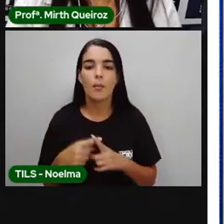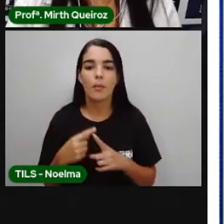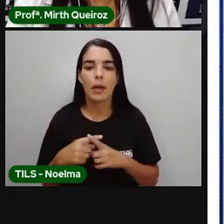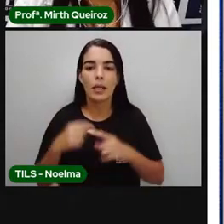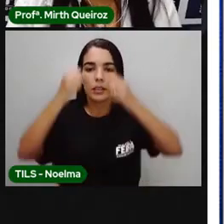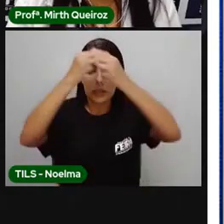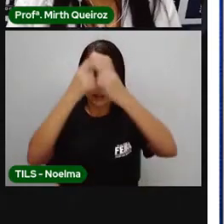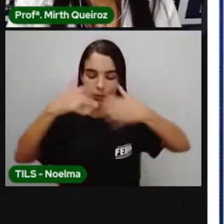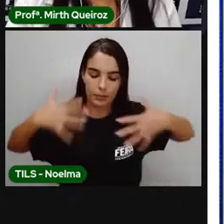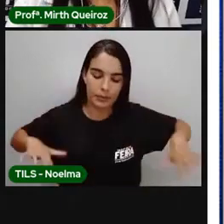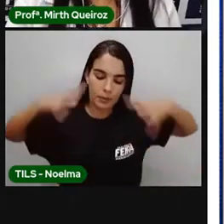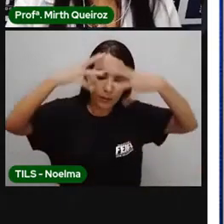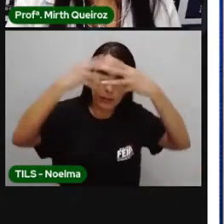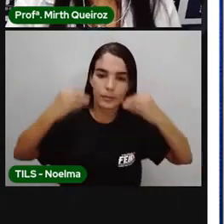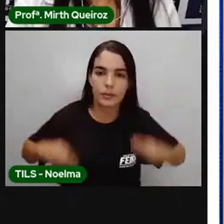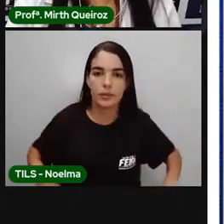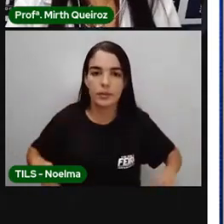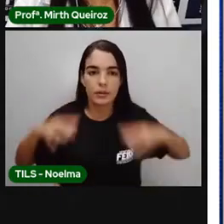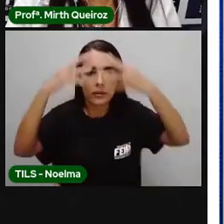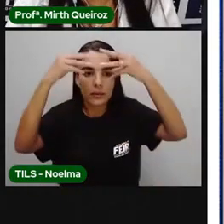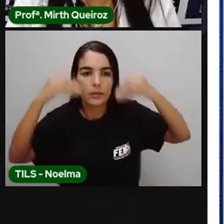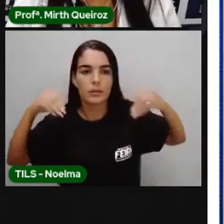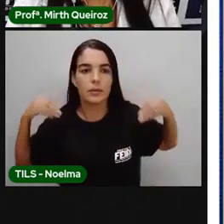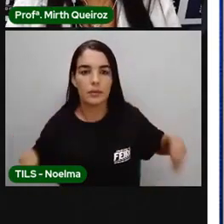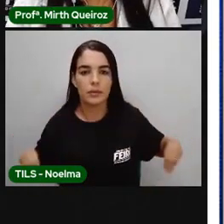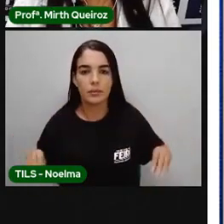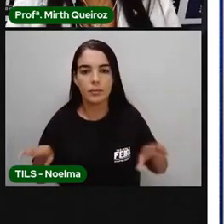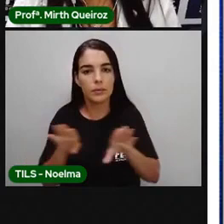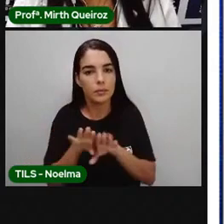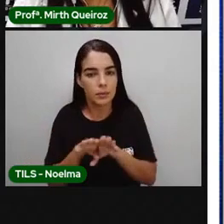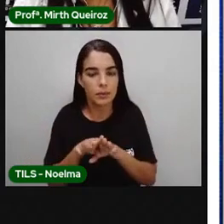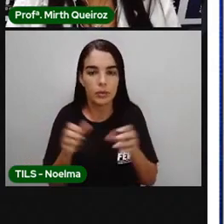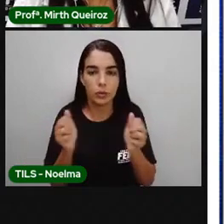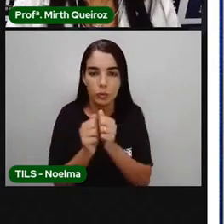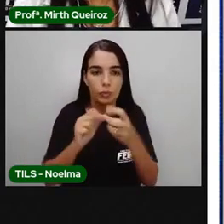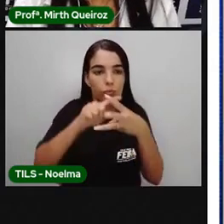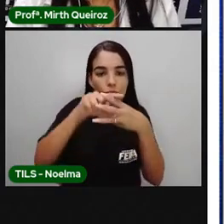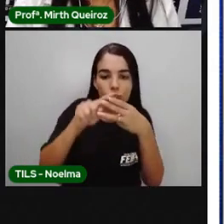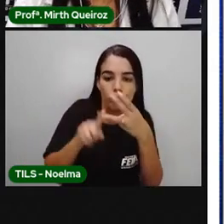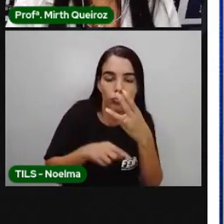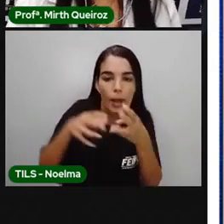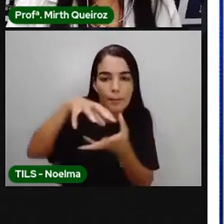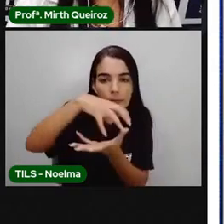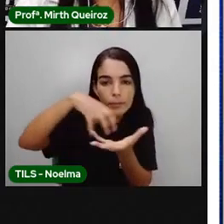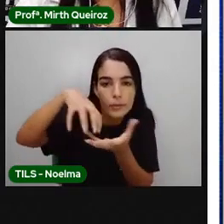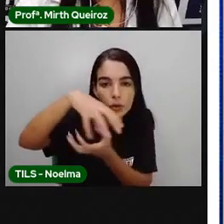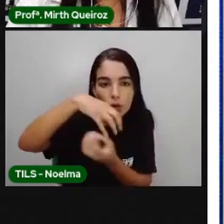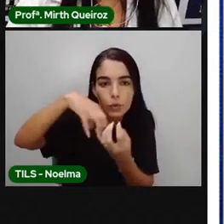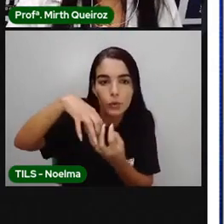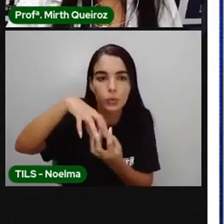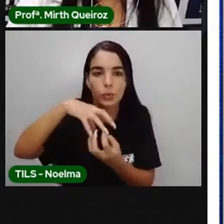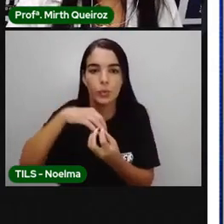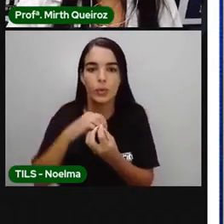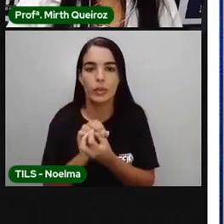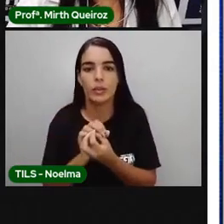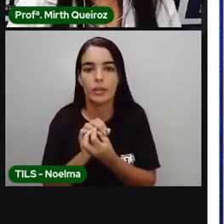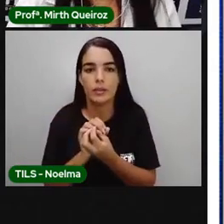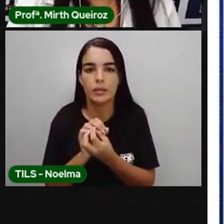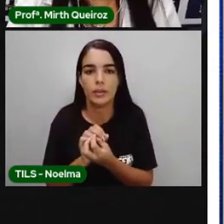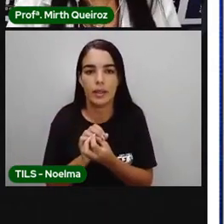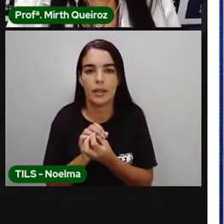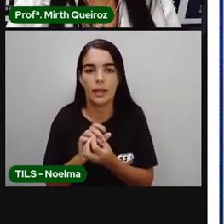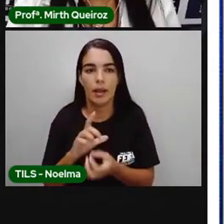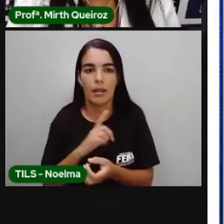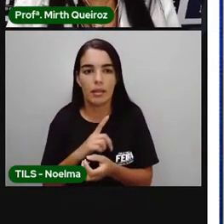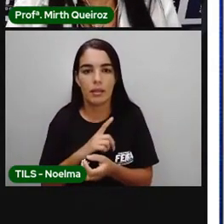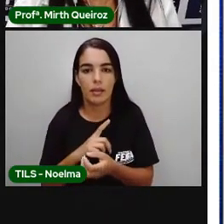Mas é uma mistura do Candomblé, do catolicismo e do espiritismo. A gente fala que é uma religião que foi